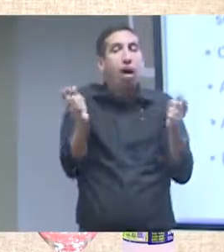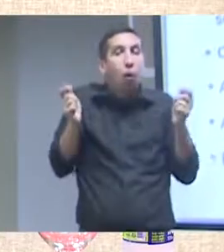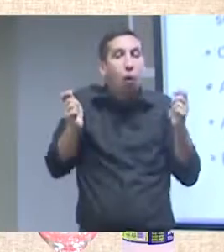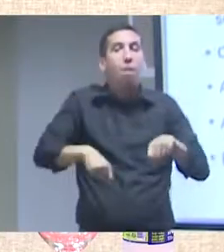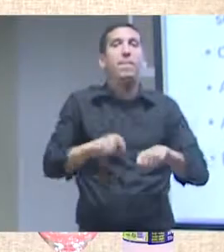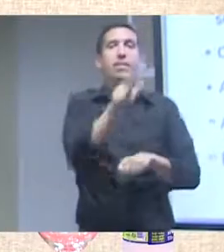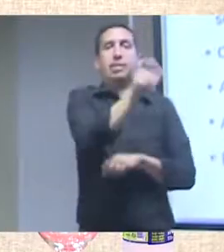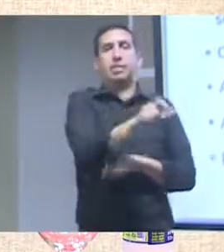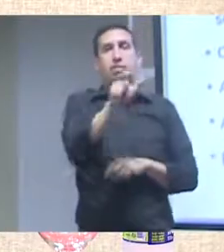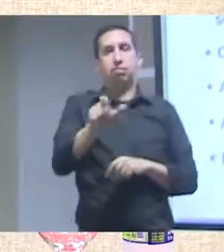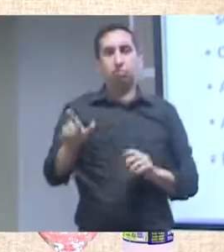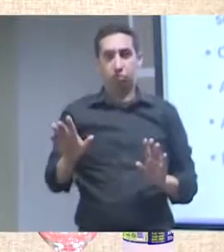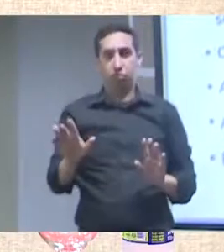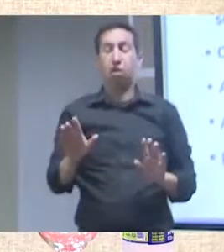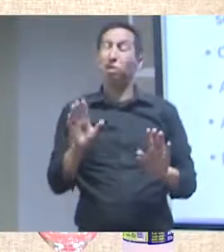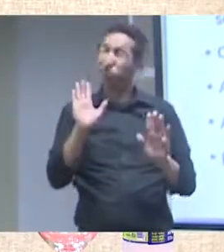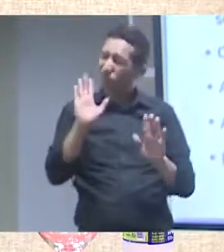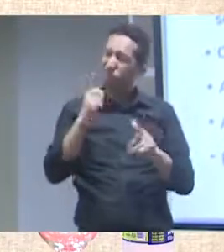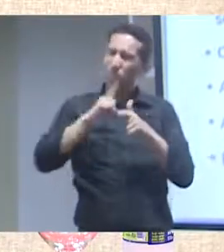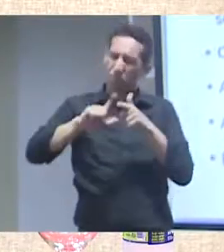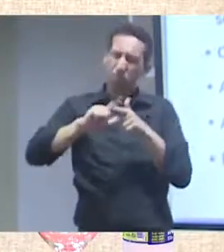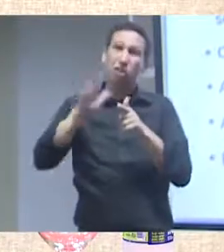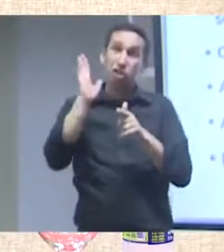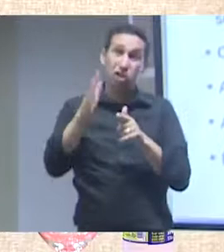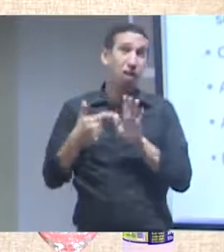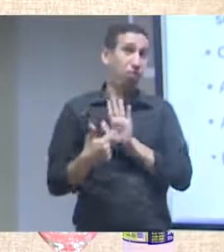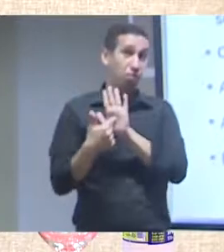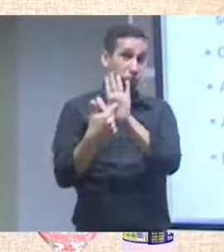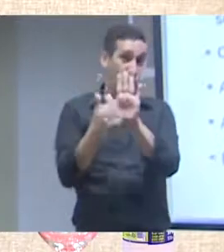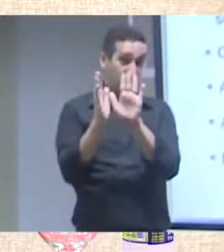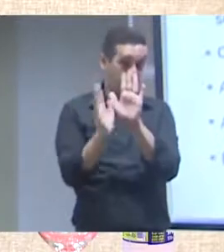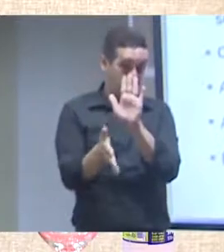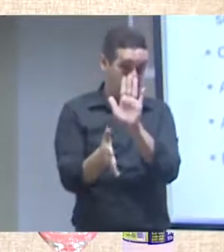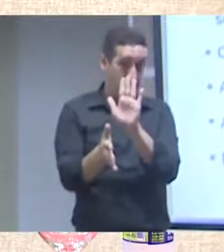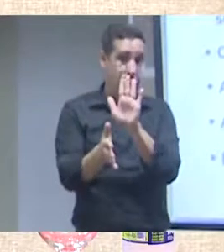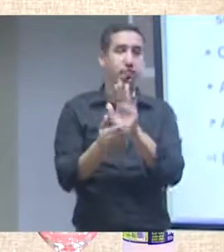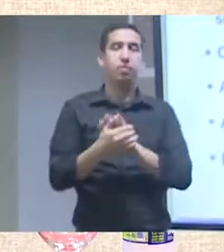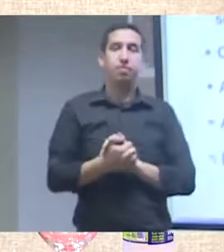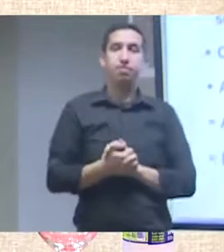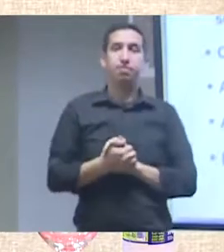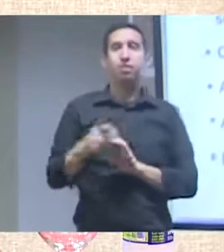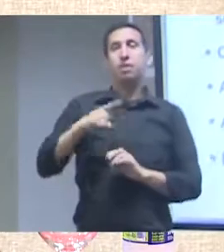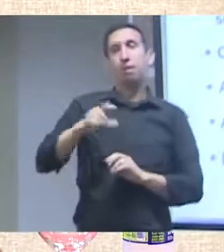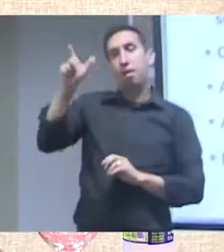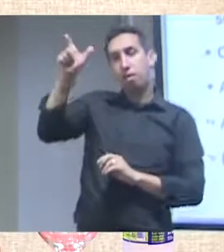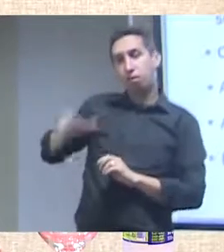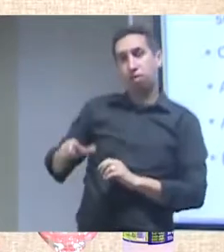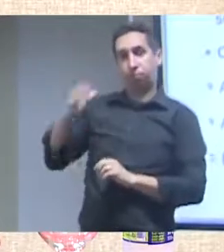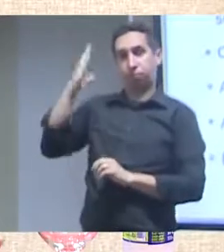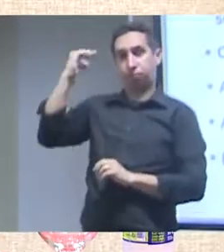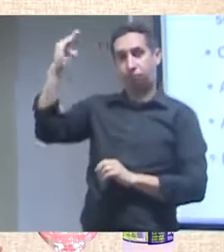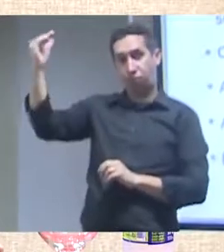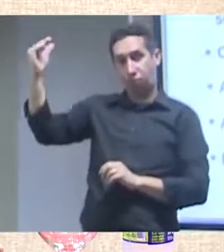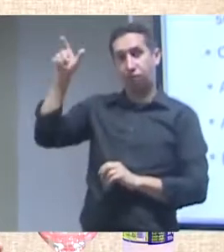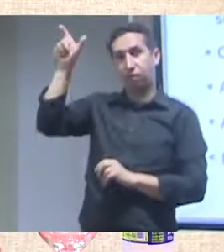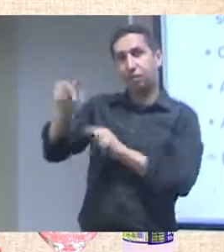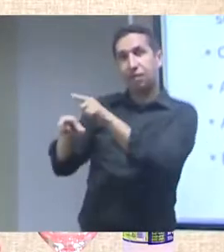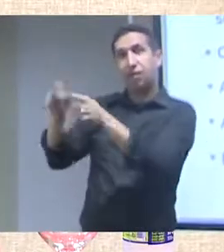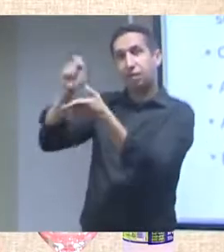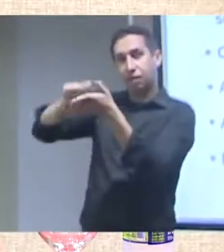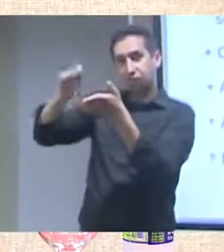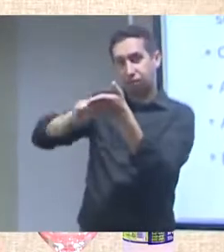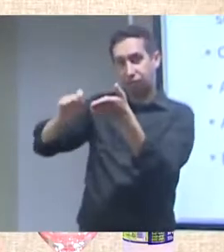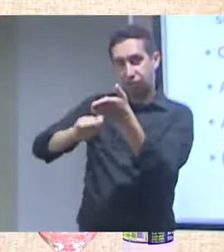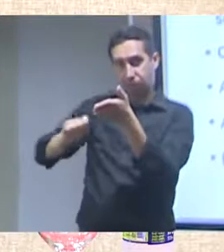apontado quando a Elinor Ostrom escreve a questão dos comuns e ganha um prêmio Nobel para